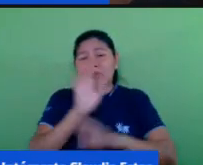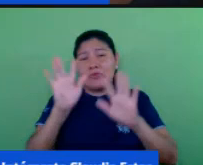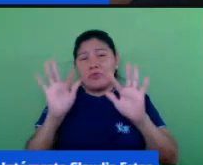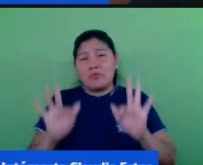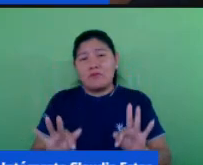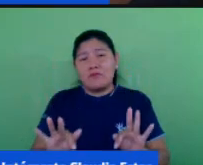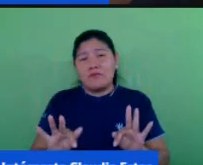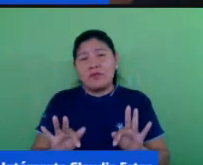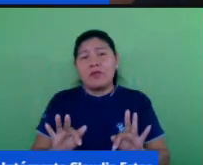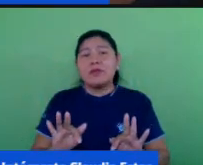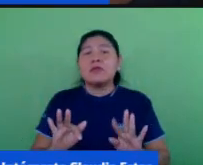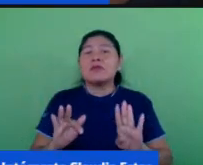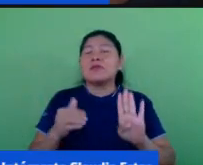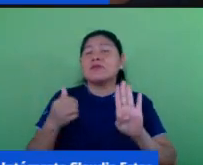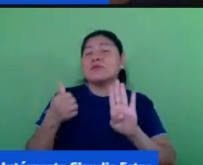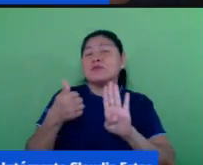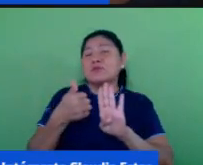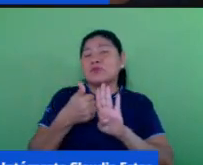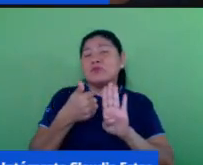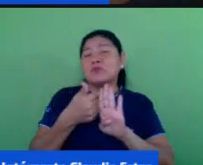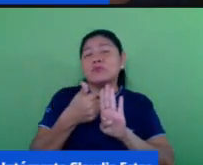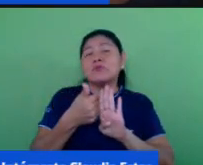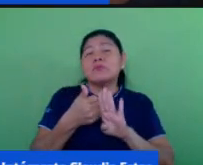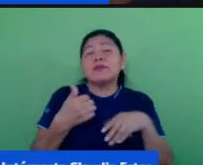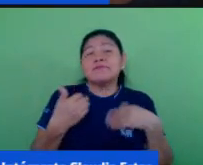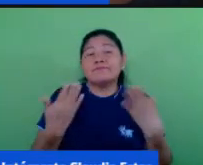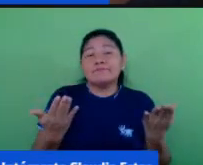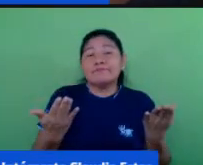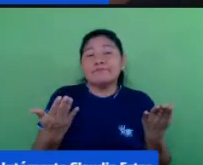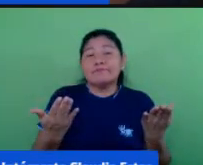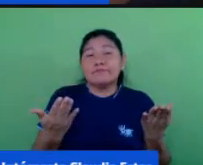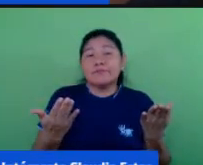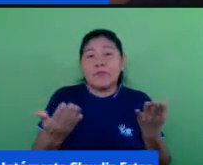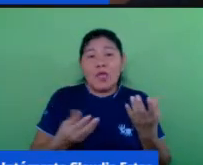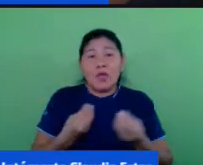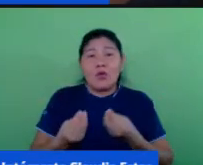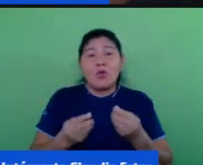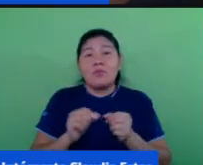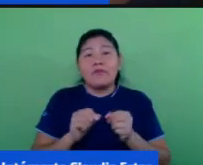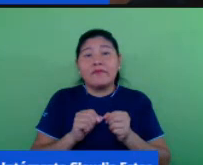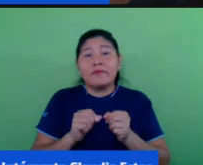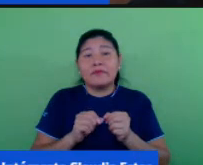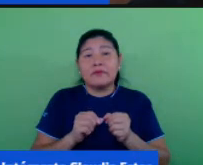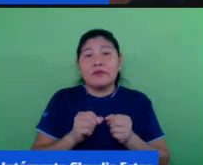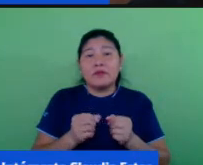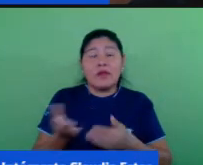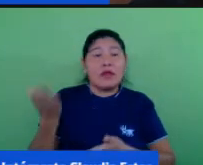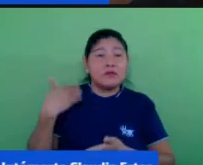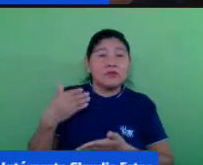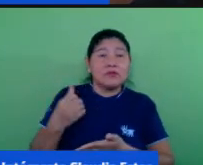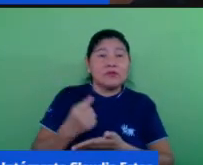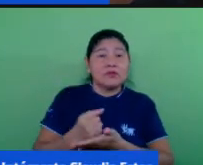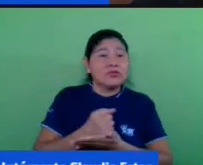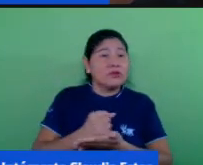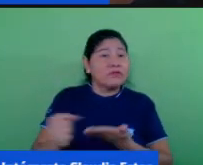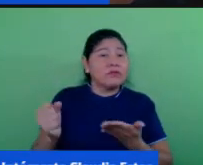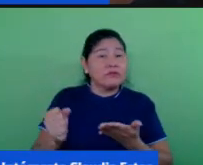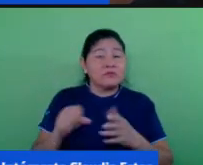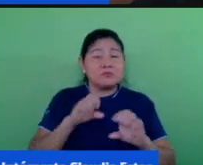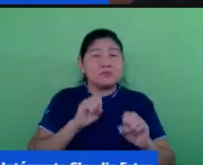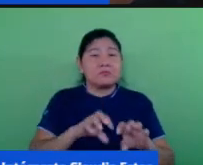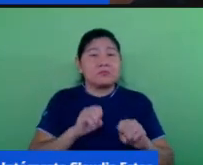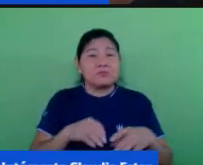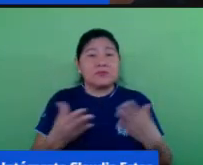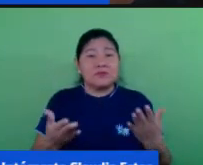quer dizer do bimestre com com tudo que já foi ensinado